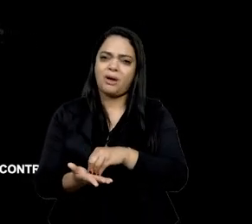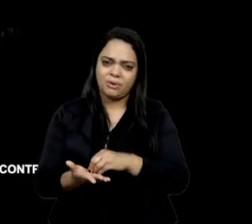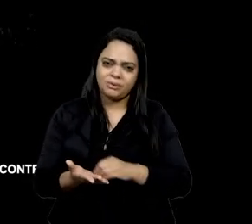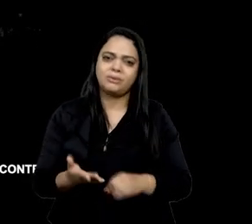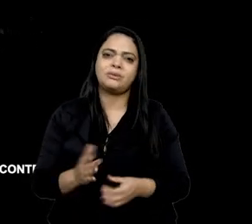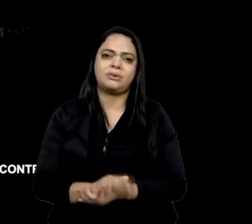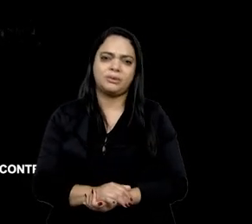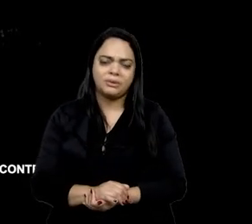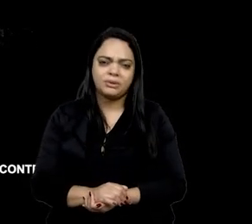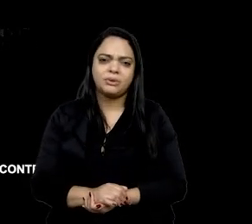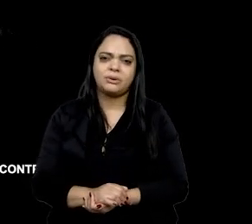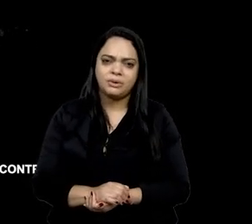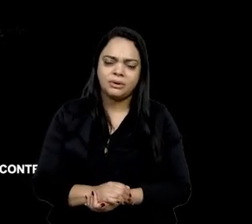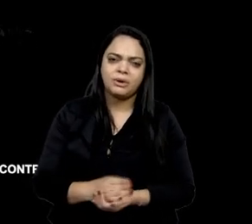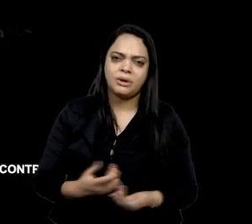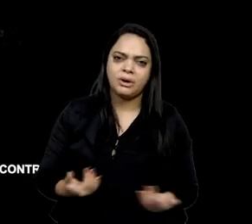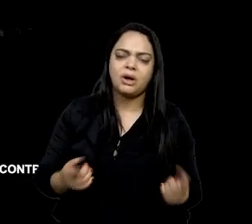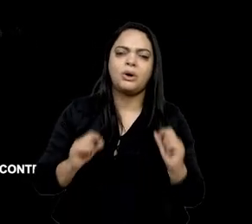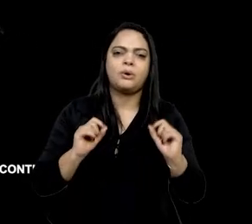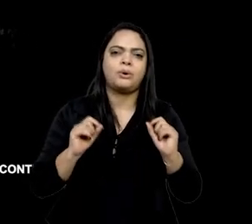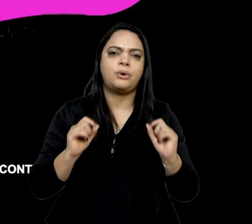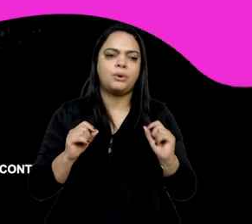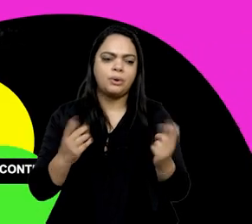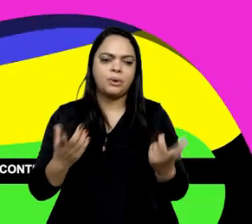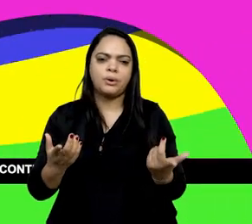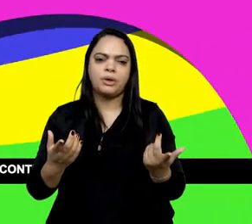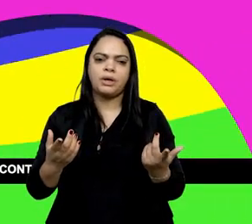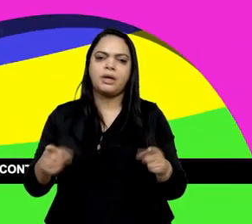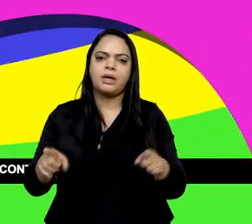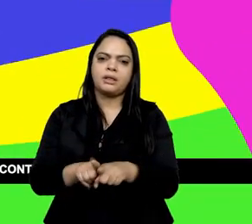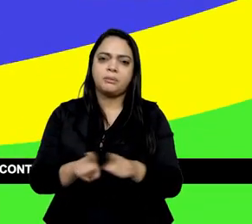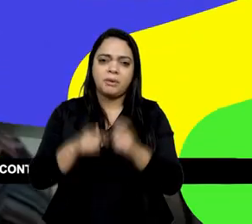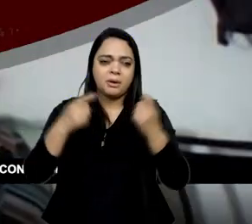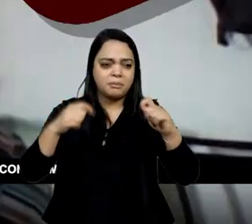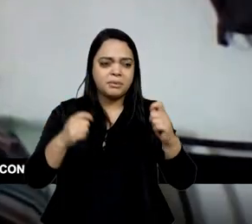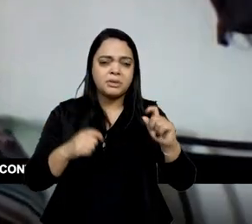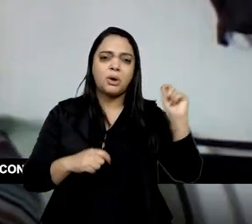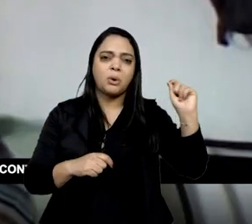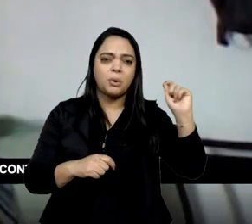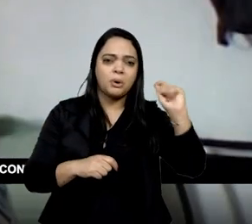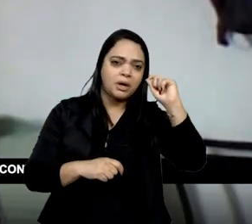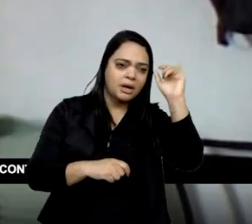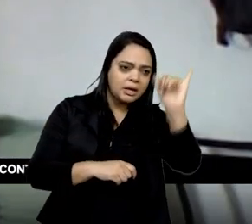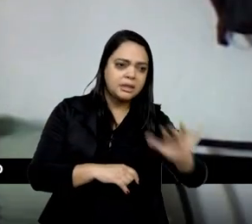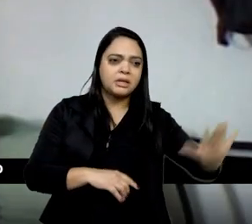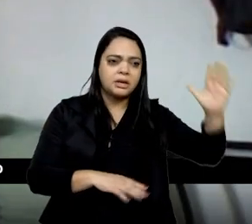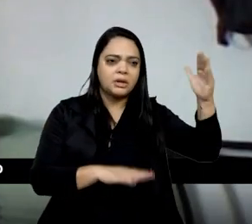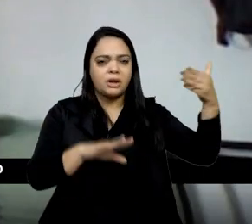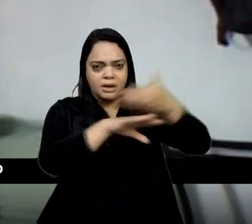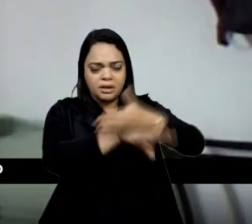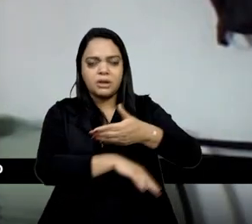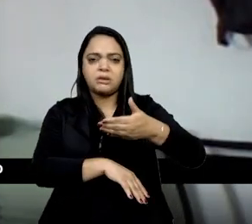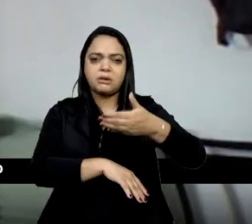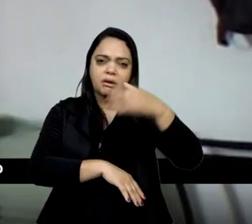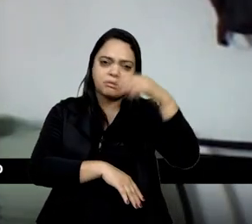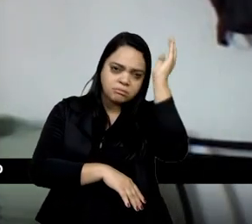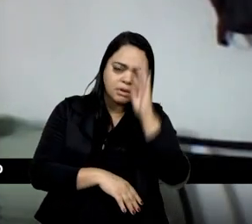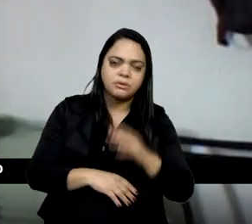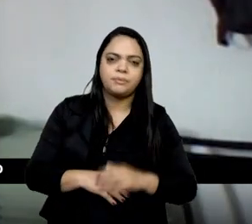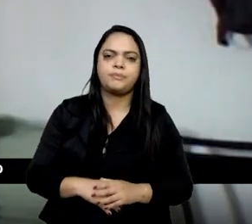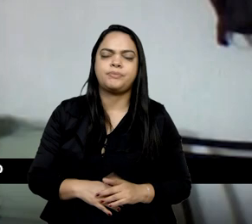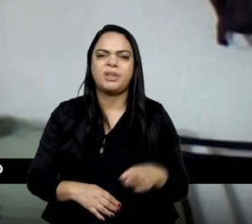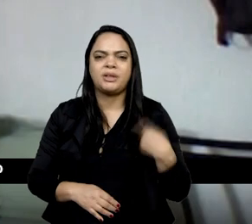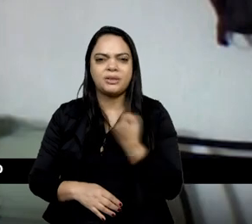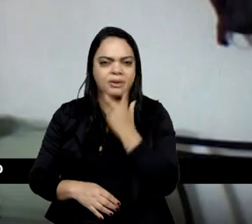mas pelas convenções internacionais de serem realizadas no Brasil, né? Mas apesar da gente estar na contramão de tudo, a gente tem espaços de